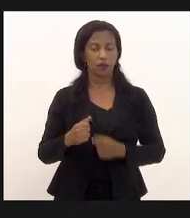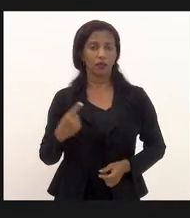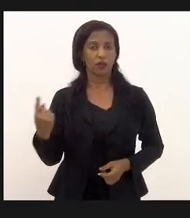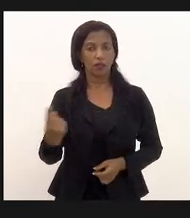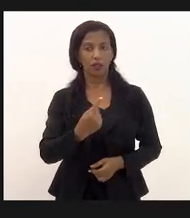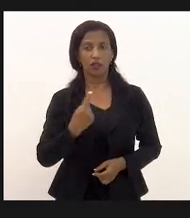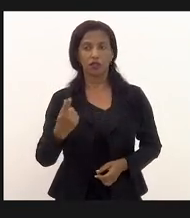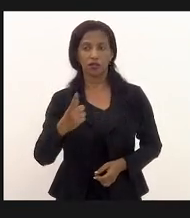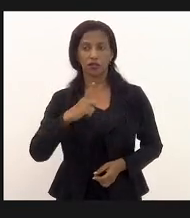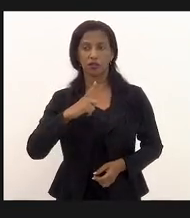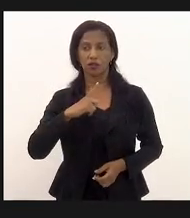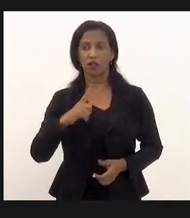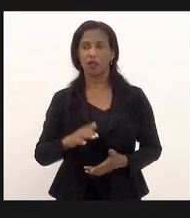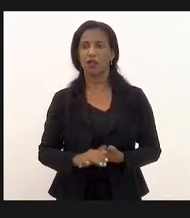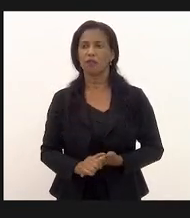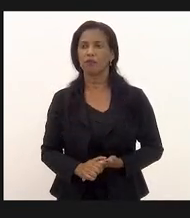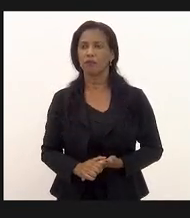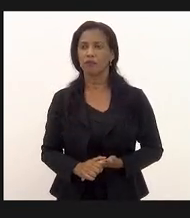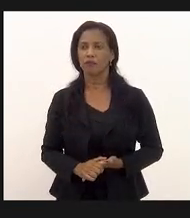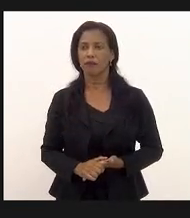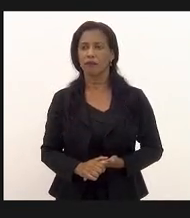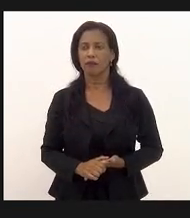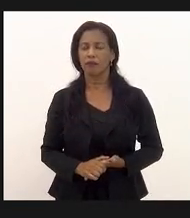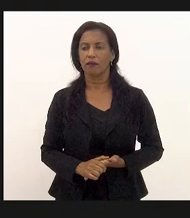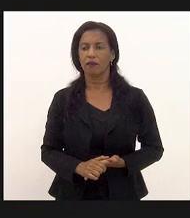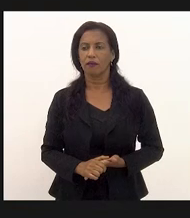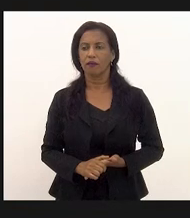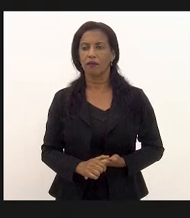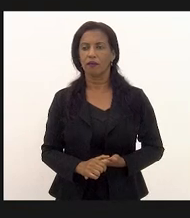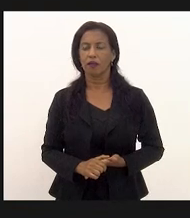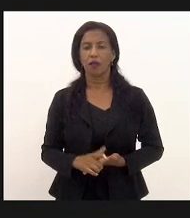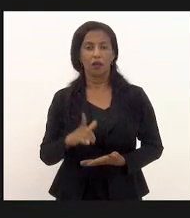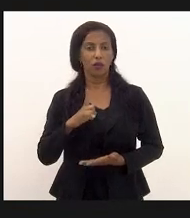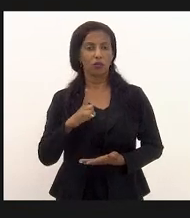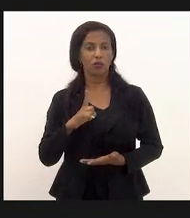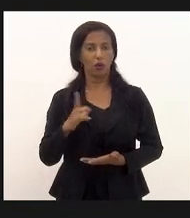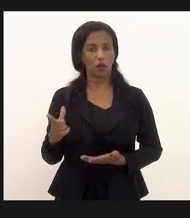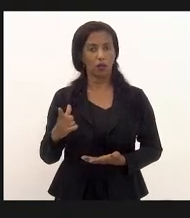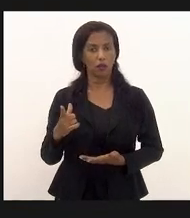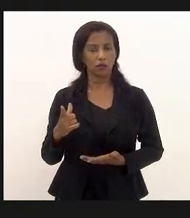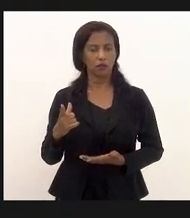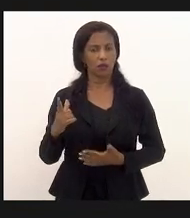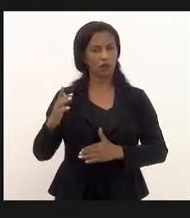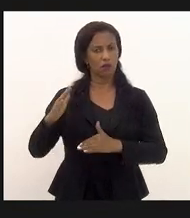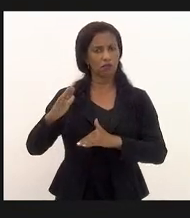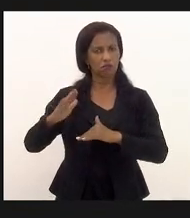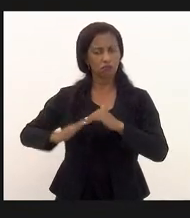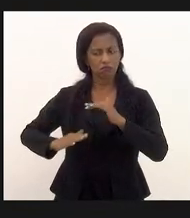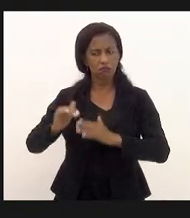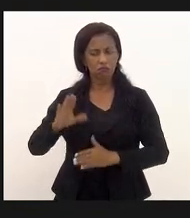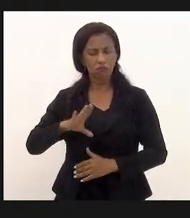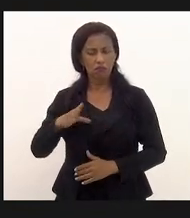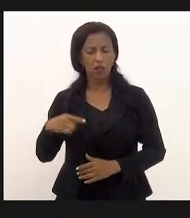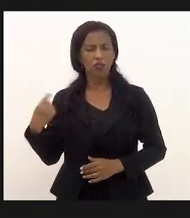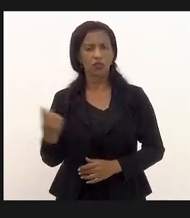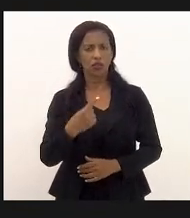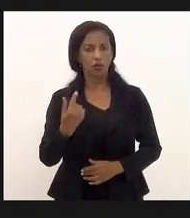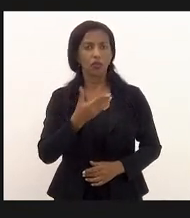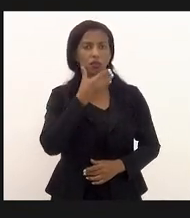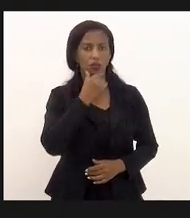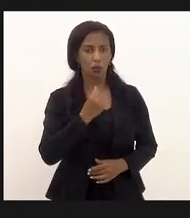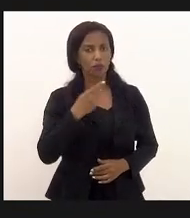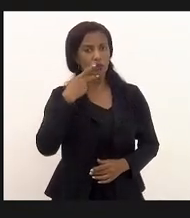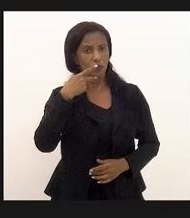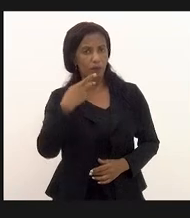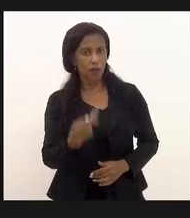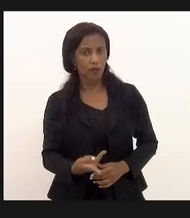a gente tenha não só hombridade mas também que nós sejamos homens de ter